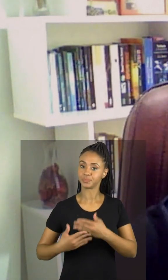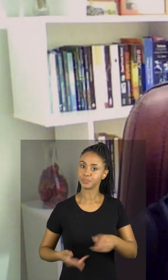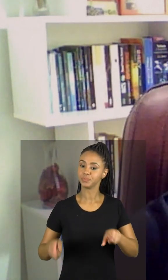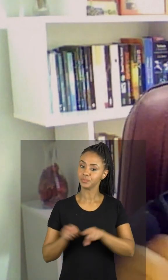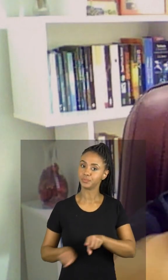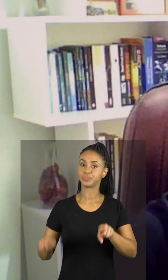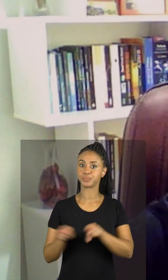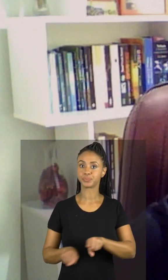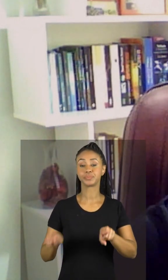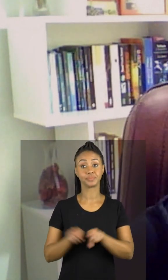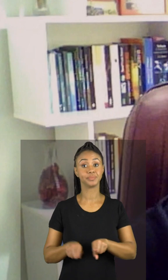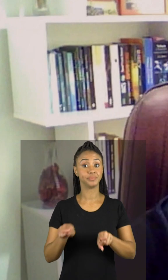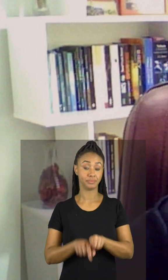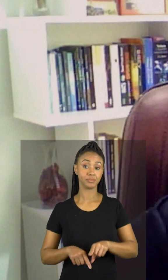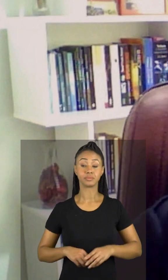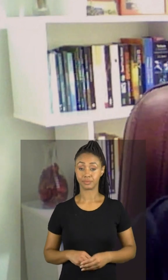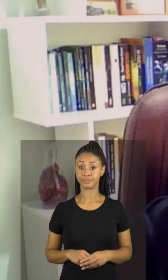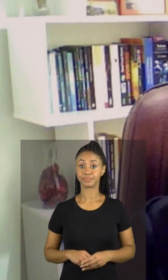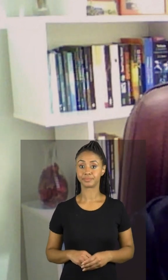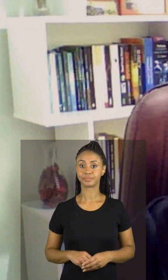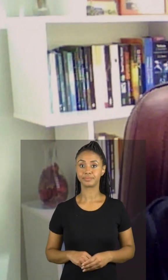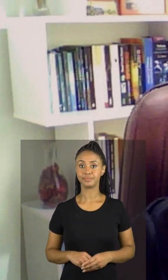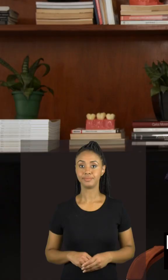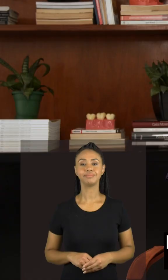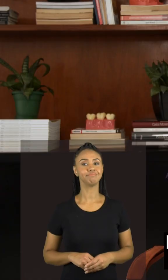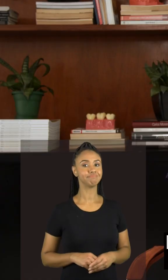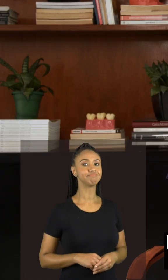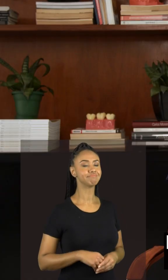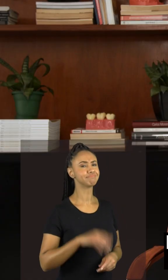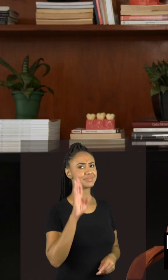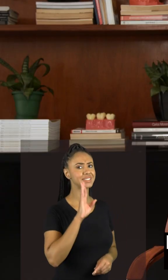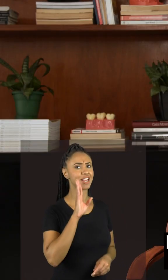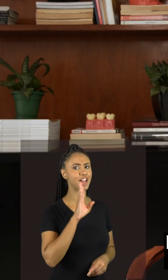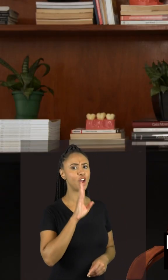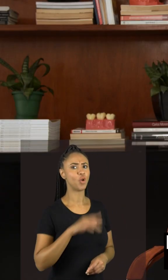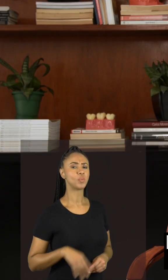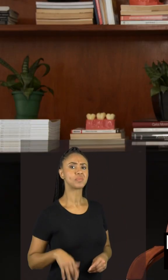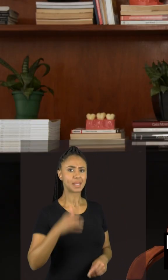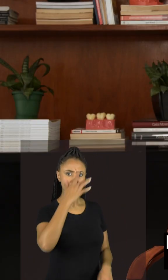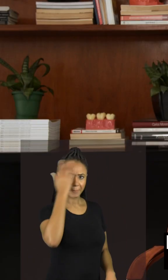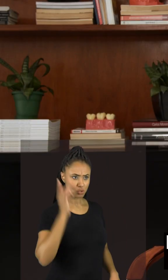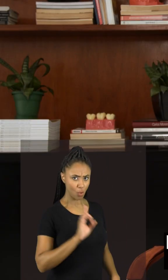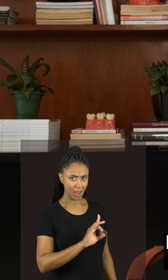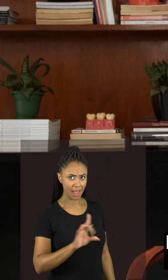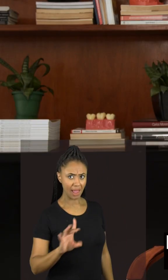cerca de 24 horas no nosso organismo. Legal. E cada pessoa pode entender melhor